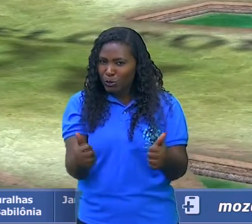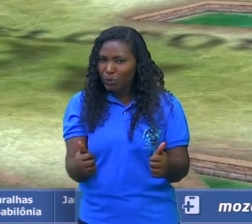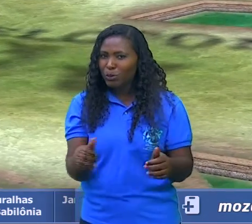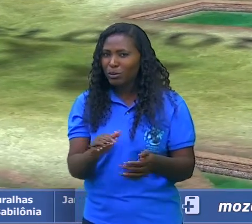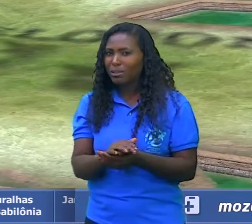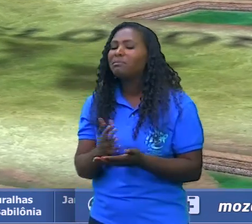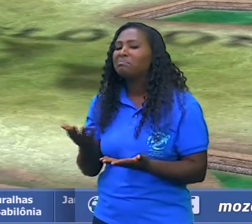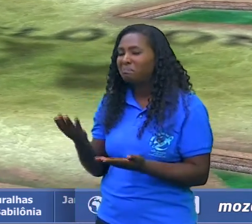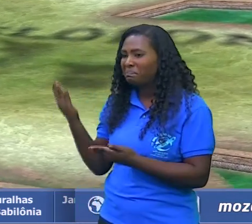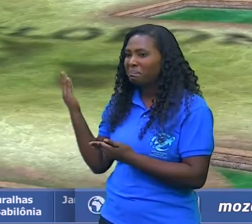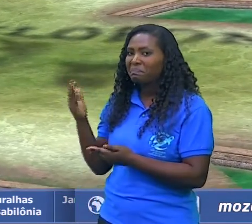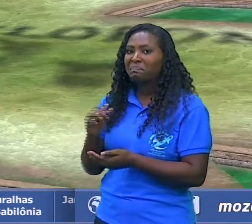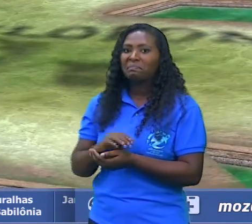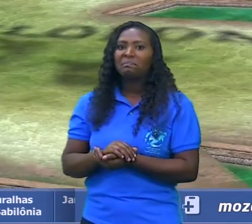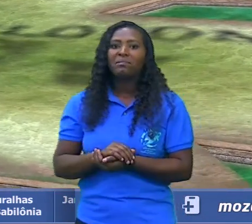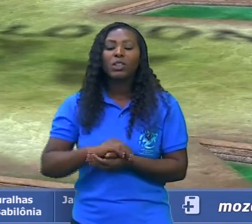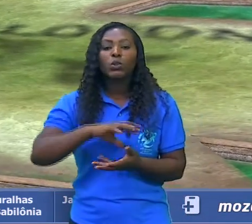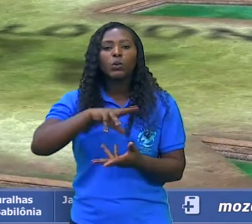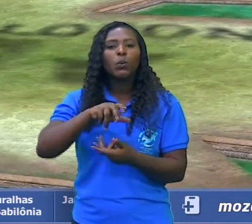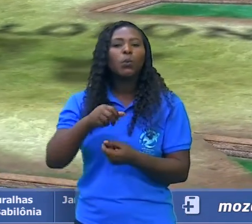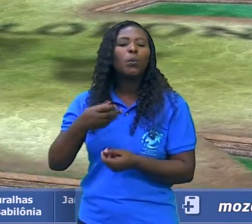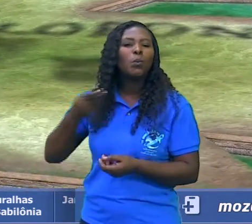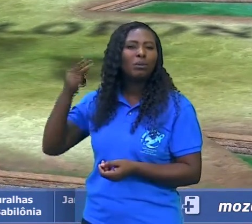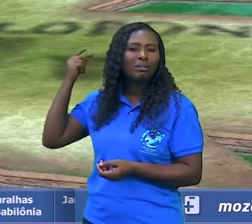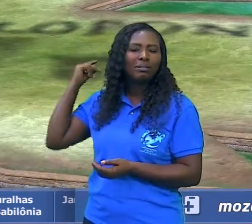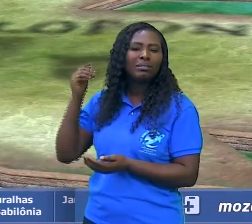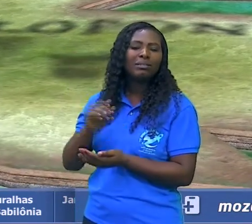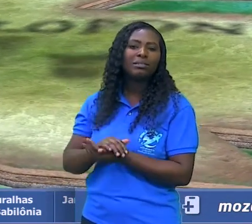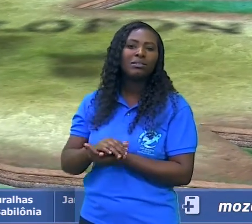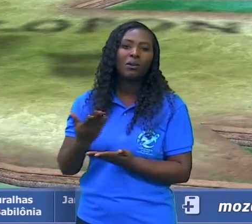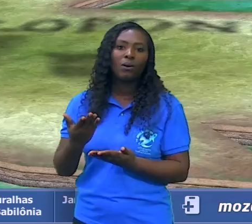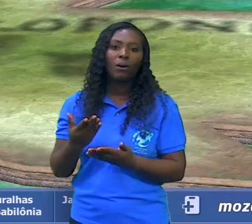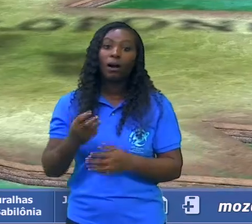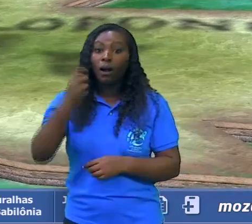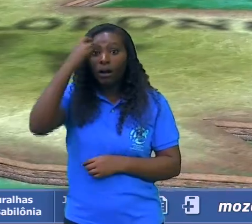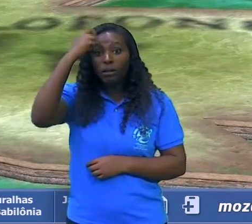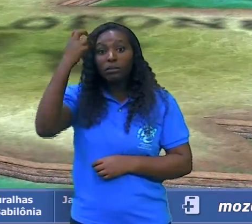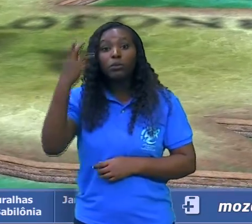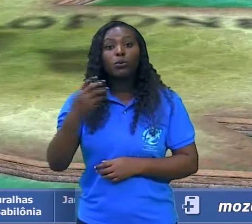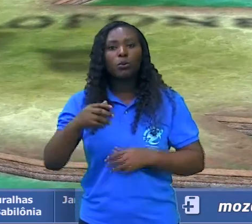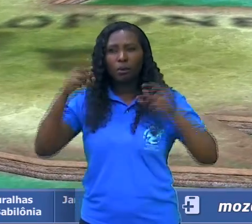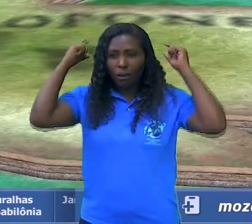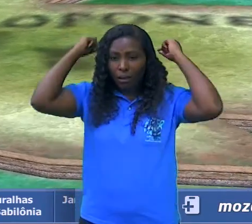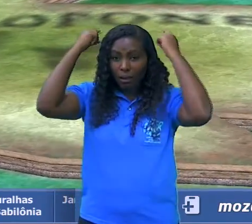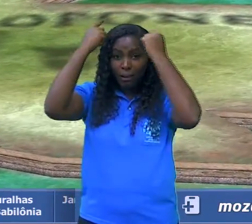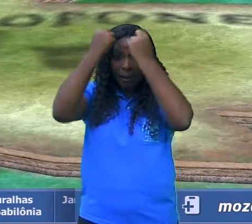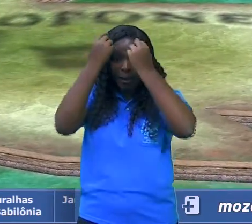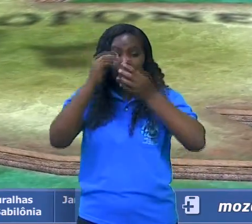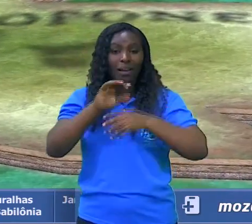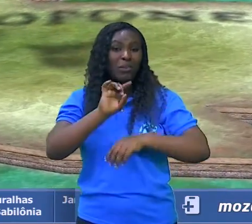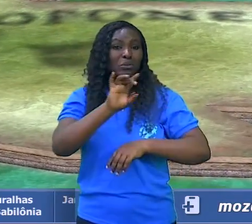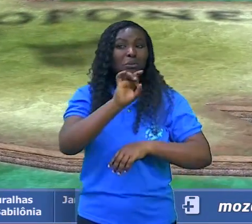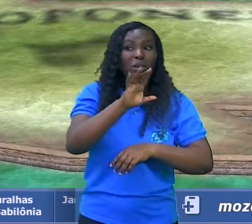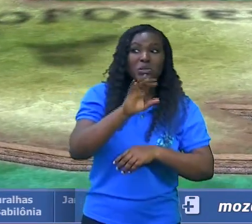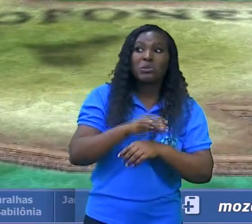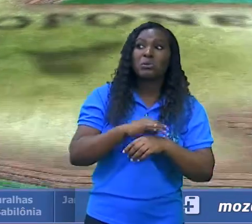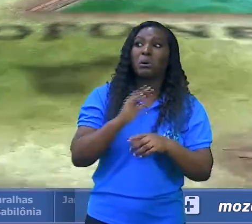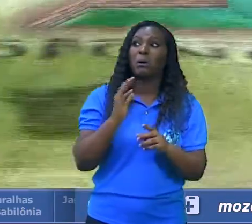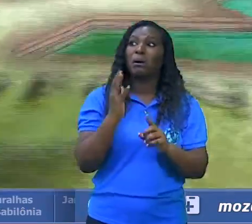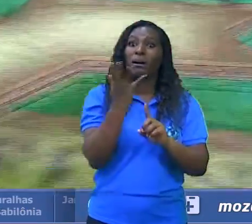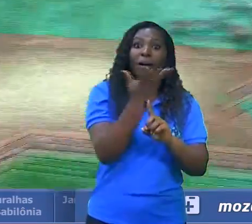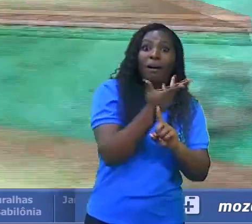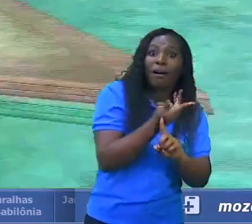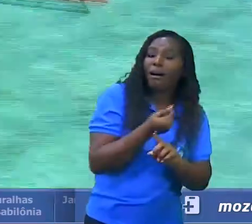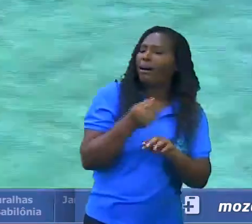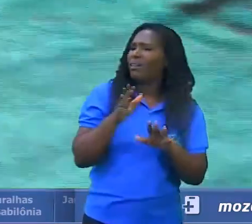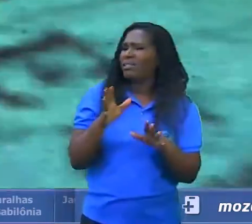mundo antigo. A cultura grega vai muito além das esculturas e a arquitetura. Os helenos deixaram